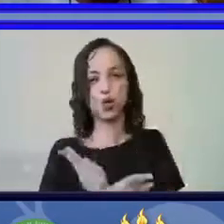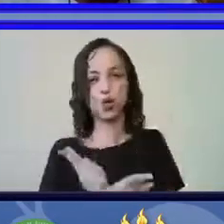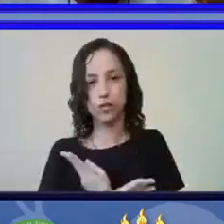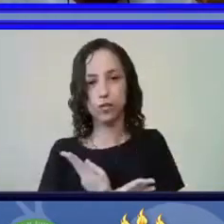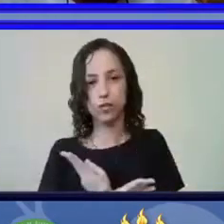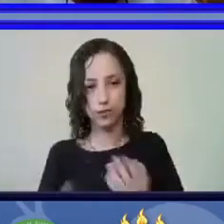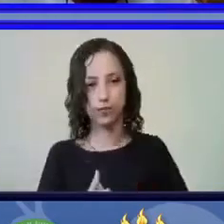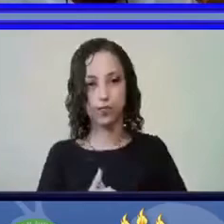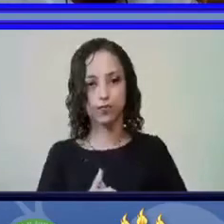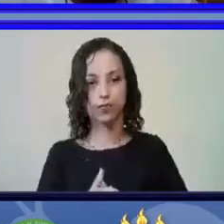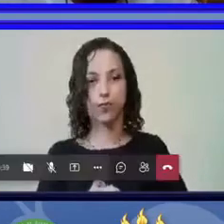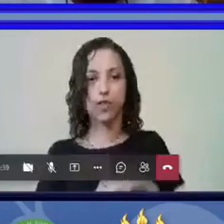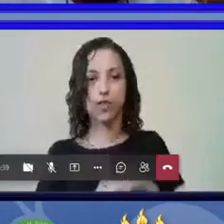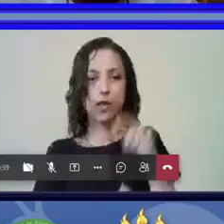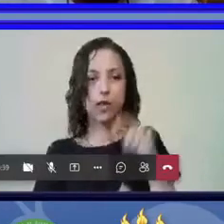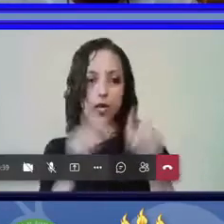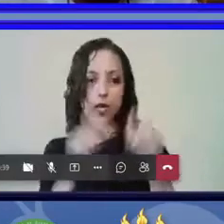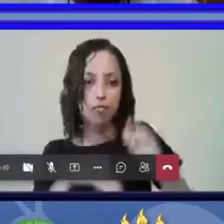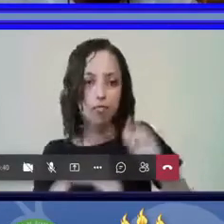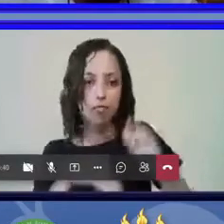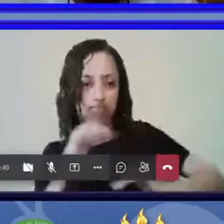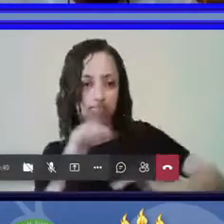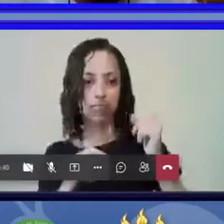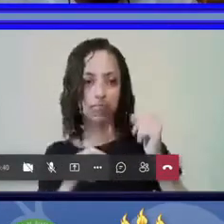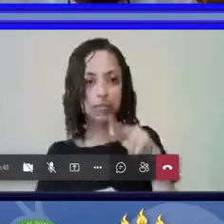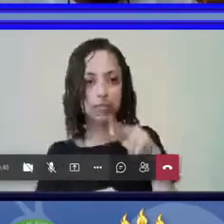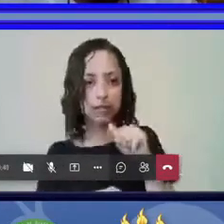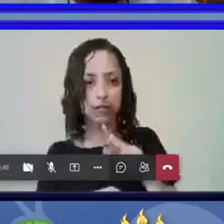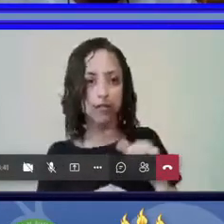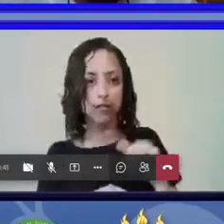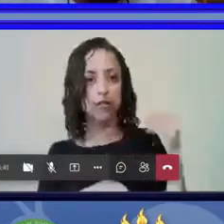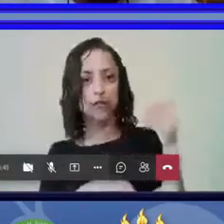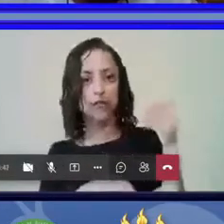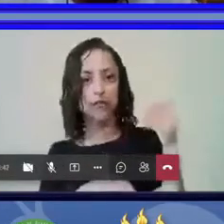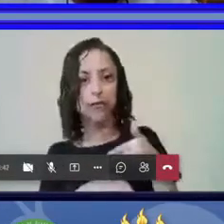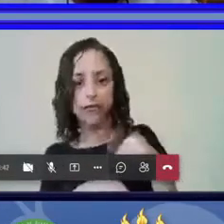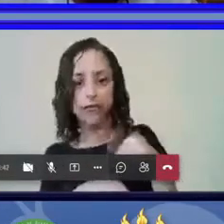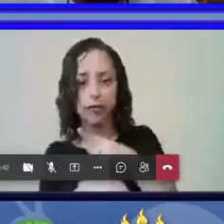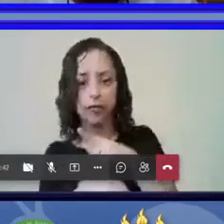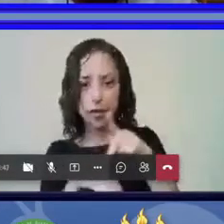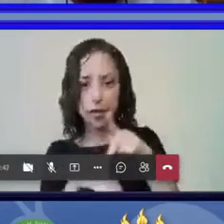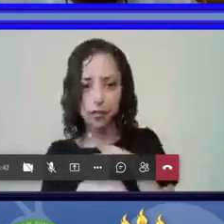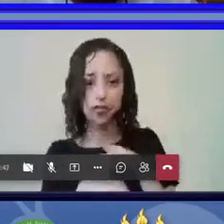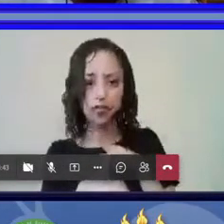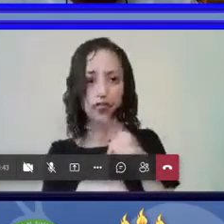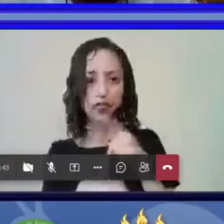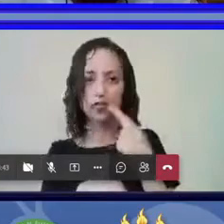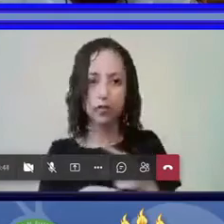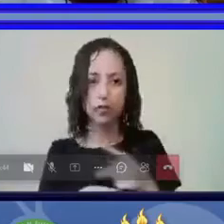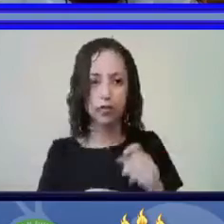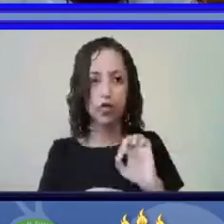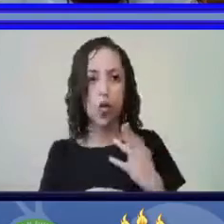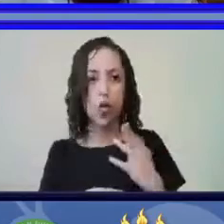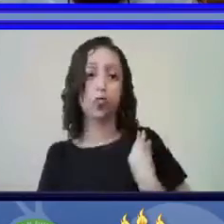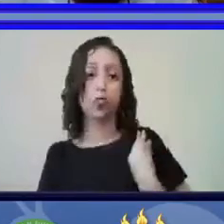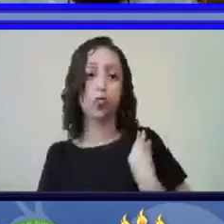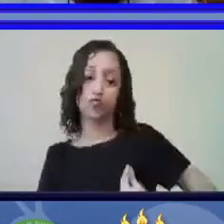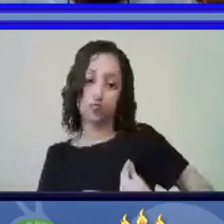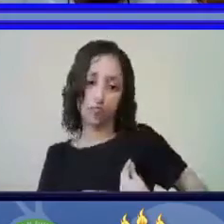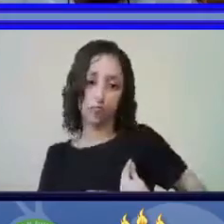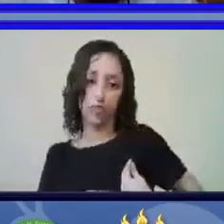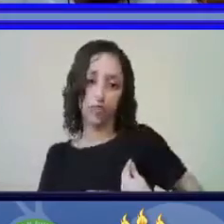Os naturalistas que visitavam o país, visitantes, ou mesmo os residentes,